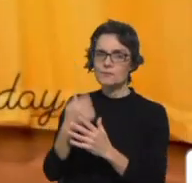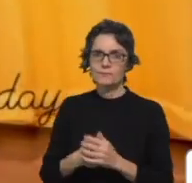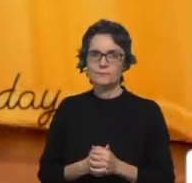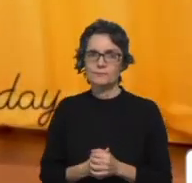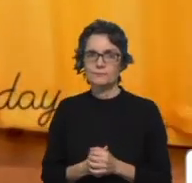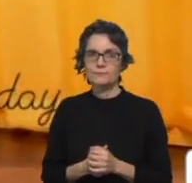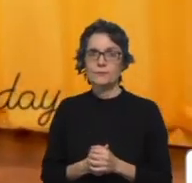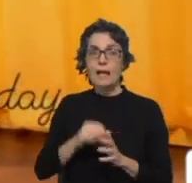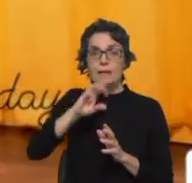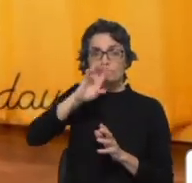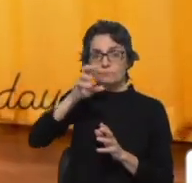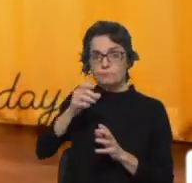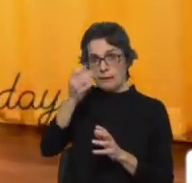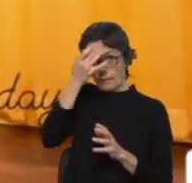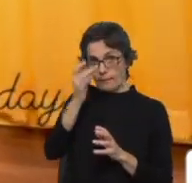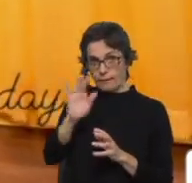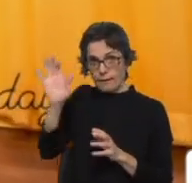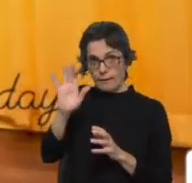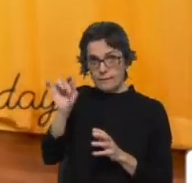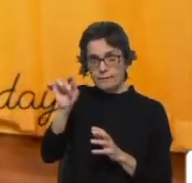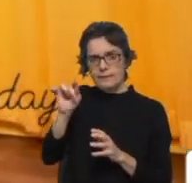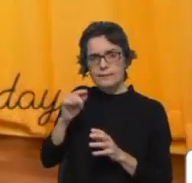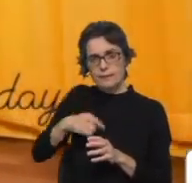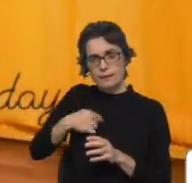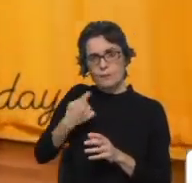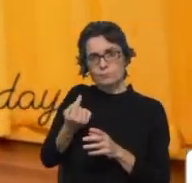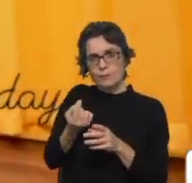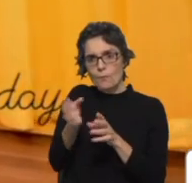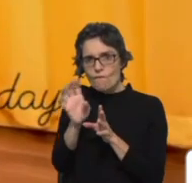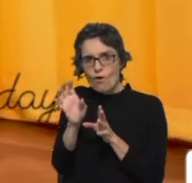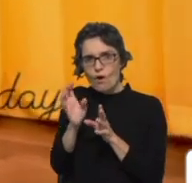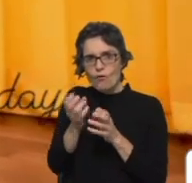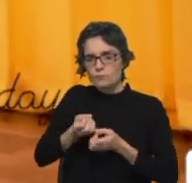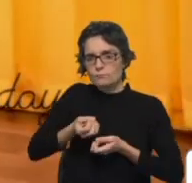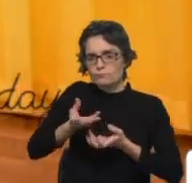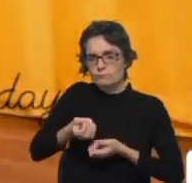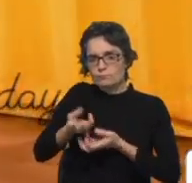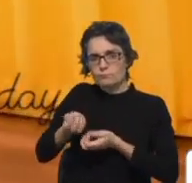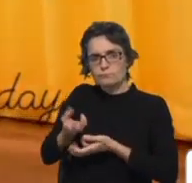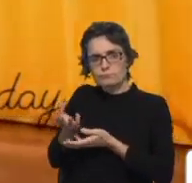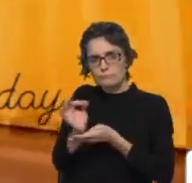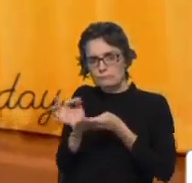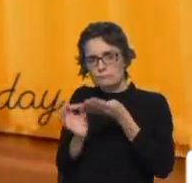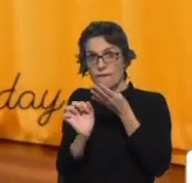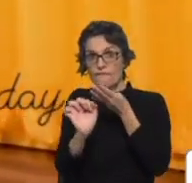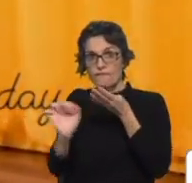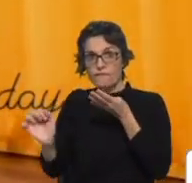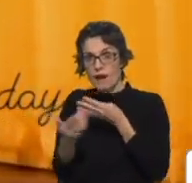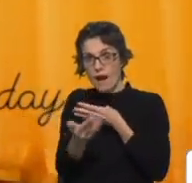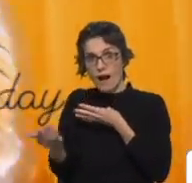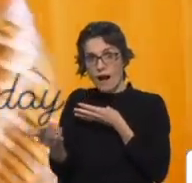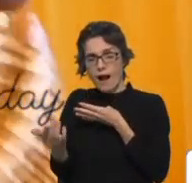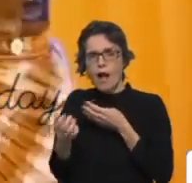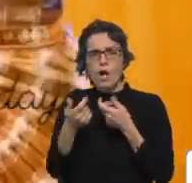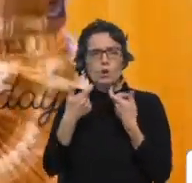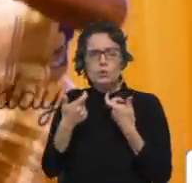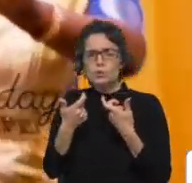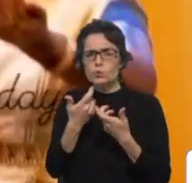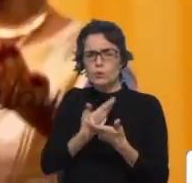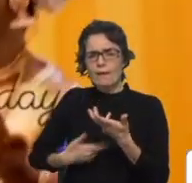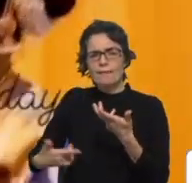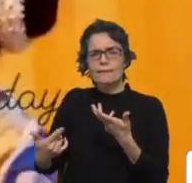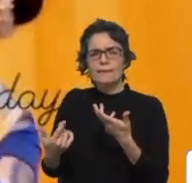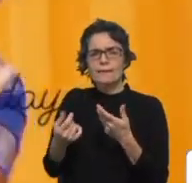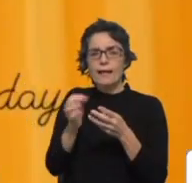Cada região da Índia desenvolveu o seu próprio estilo, com características muito específicas. Todos os estilos clássicos têm elementos